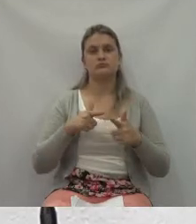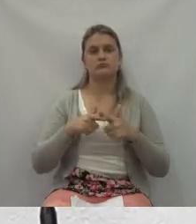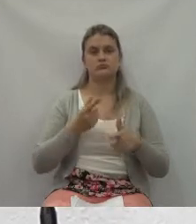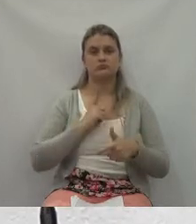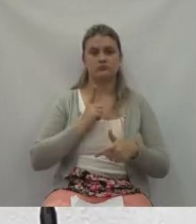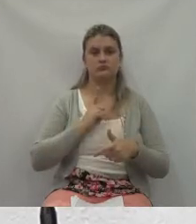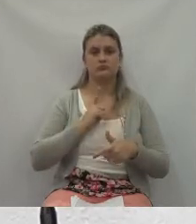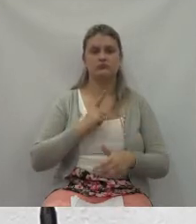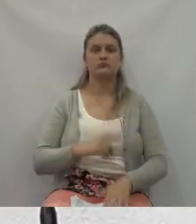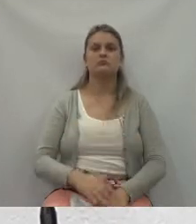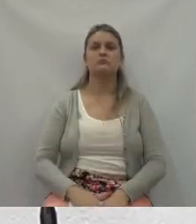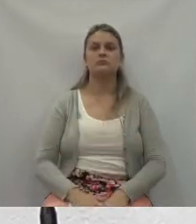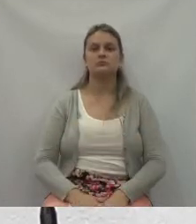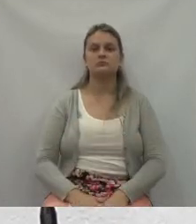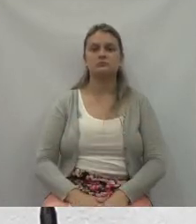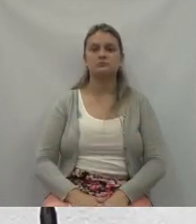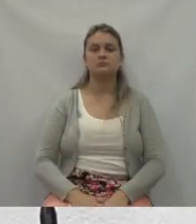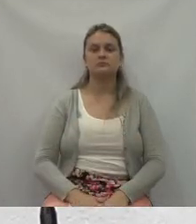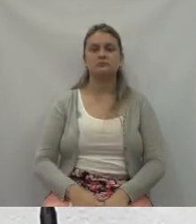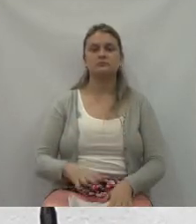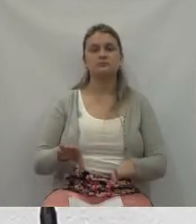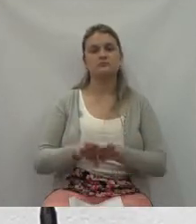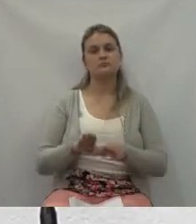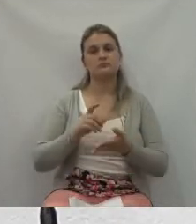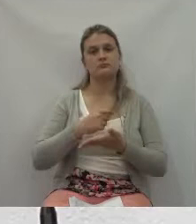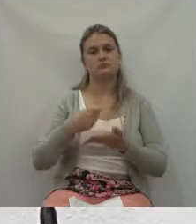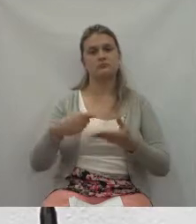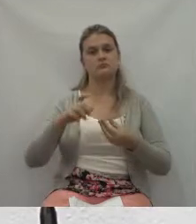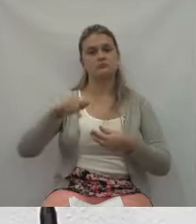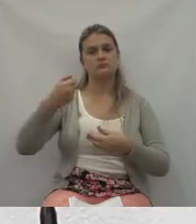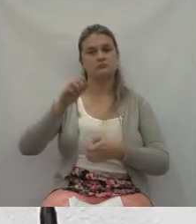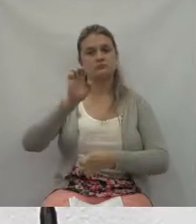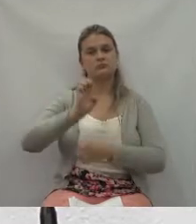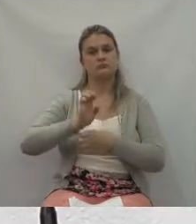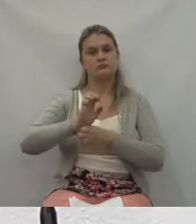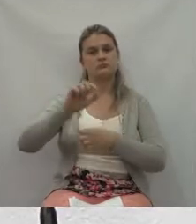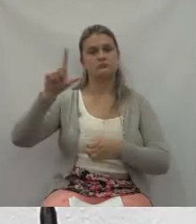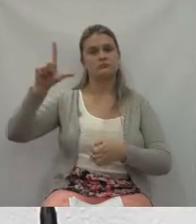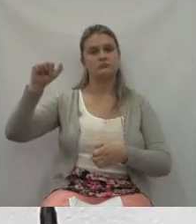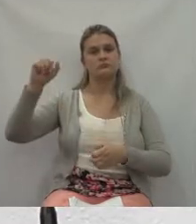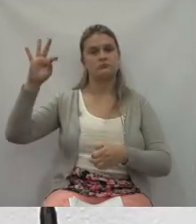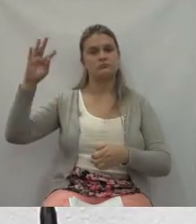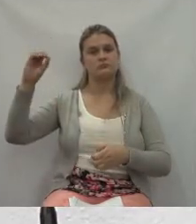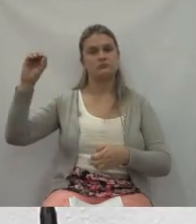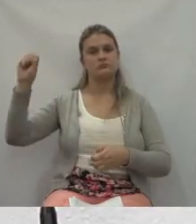Escrevi algo sobre o Estado, o lato senso, sobre suas obrigações.